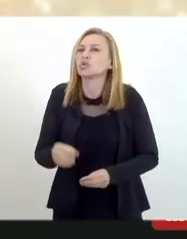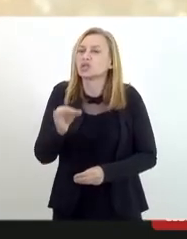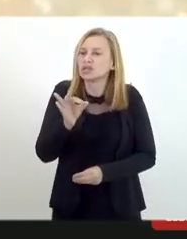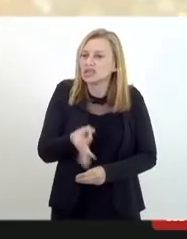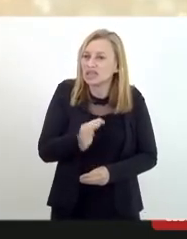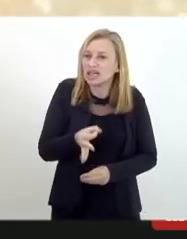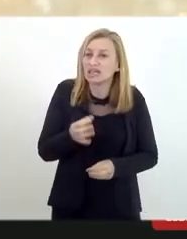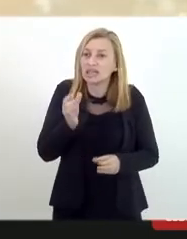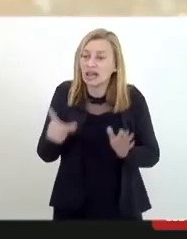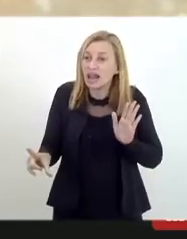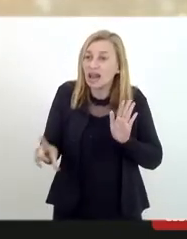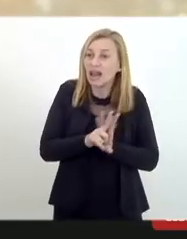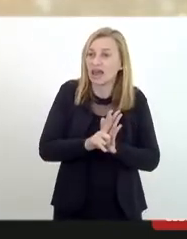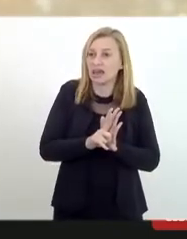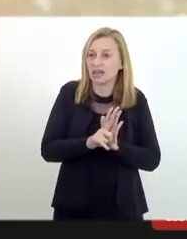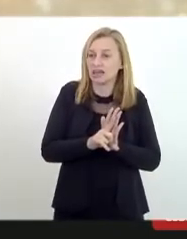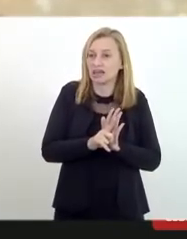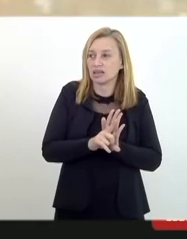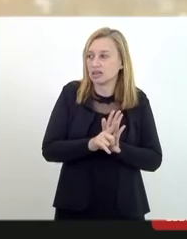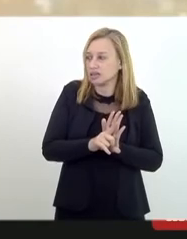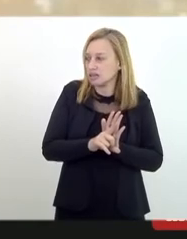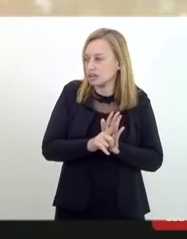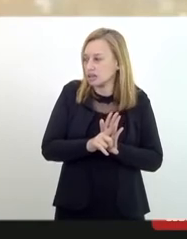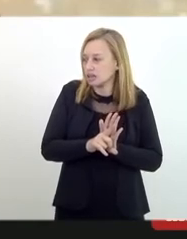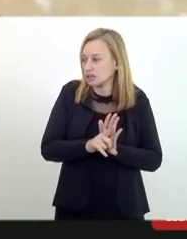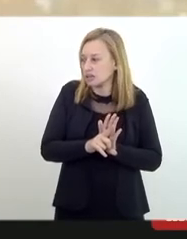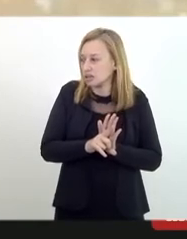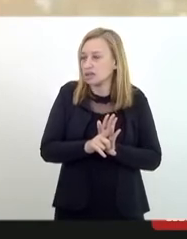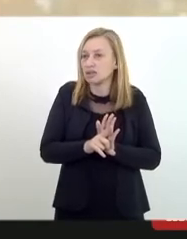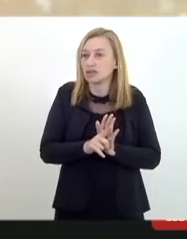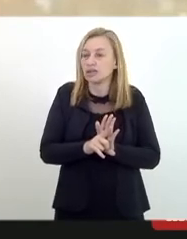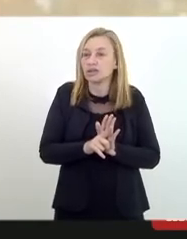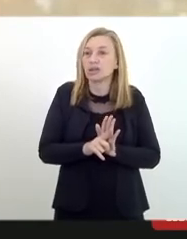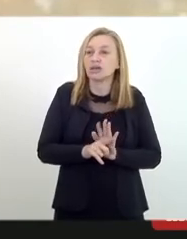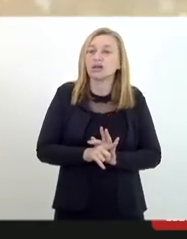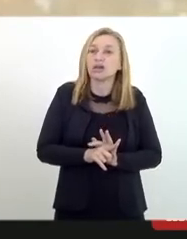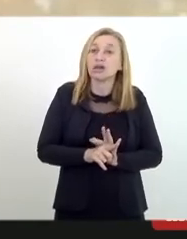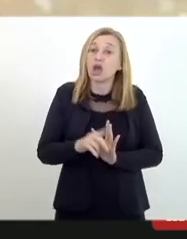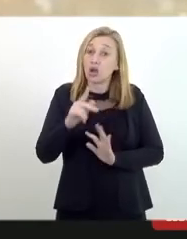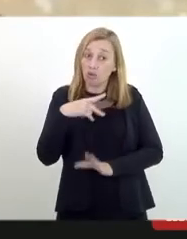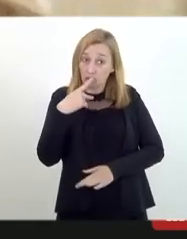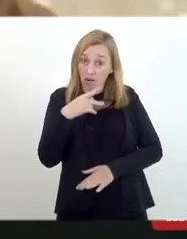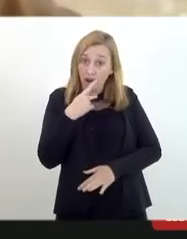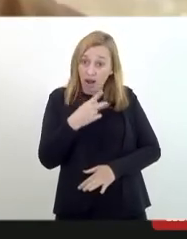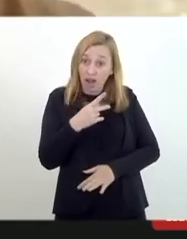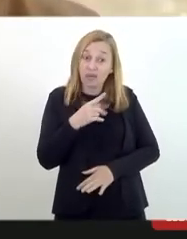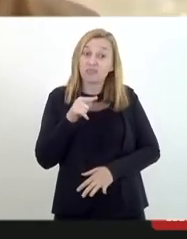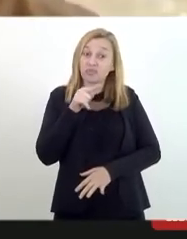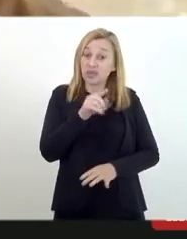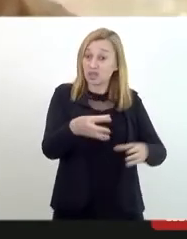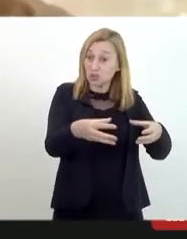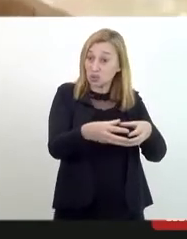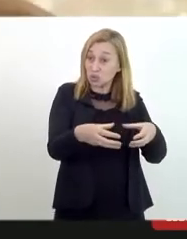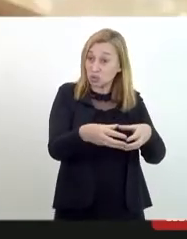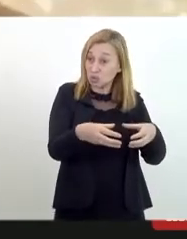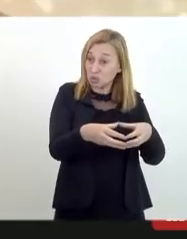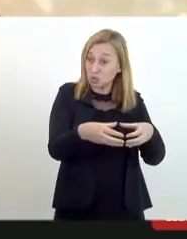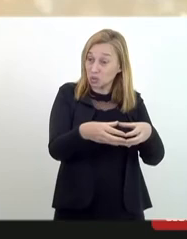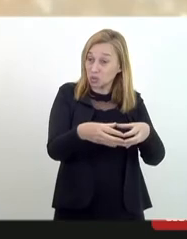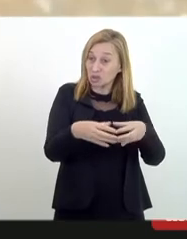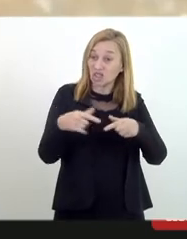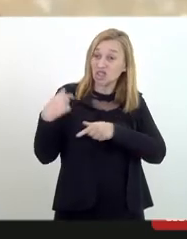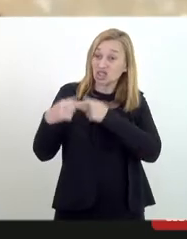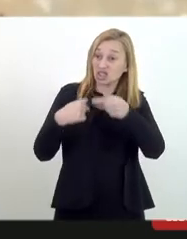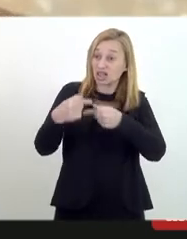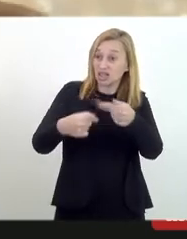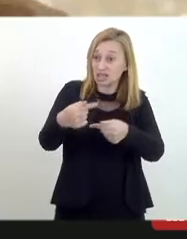dentro da lei. E, nesse ponto, eu sou obrigado a reconhecer que esse pessoal da geração de Cristo,